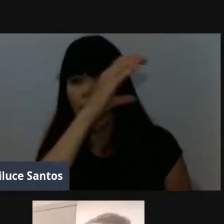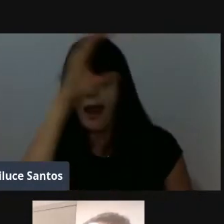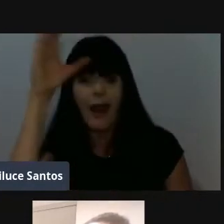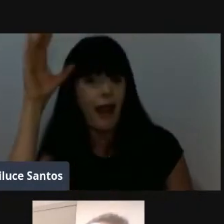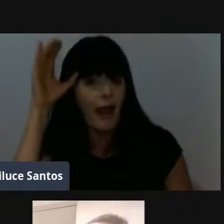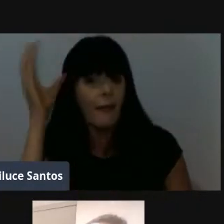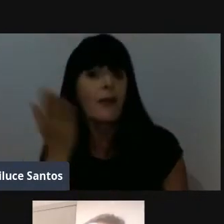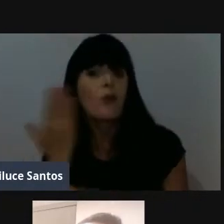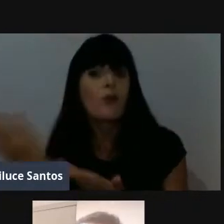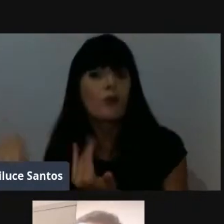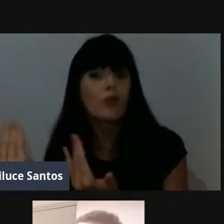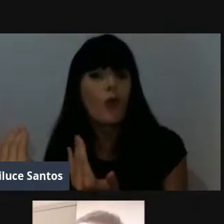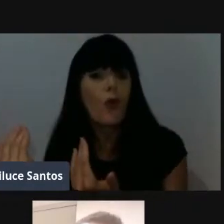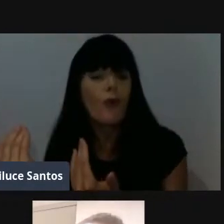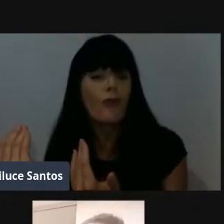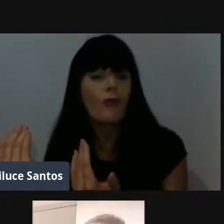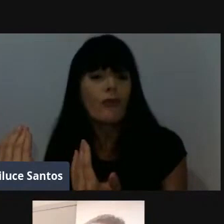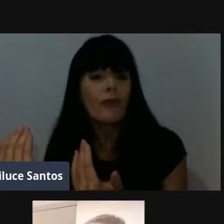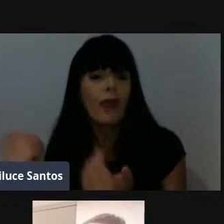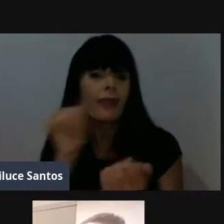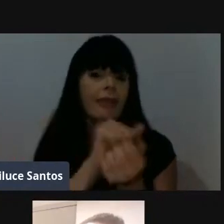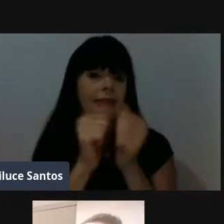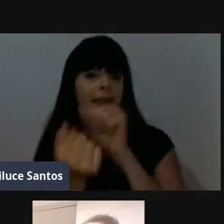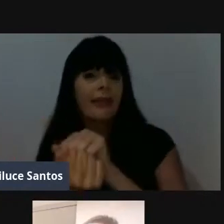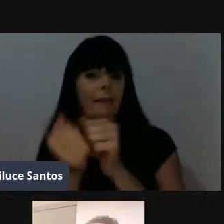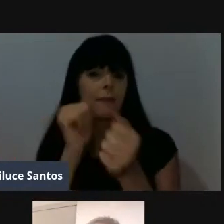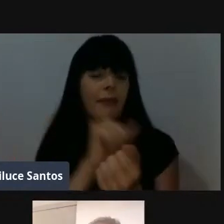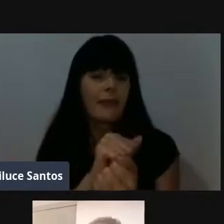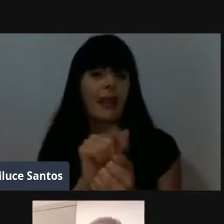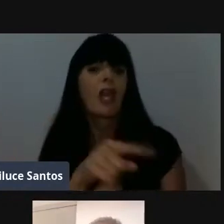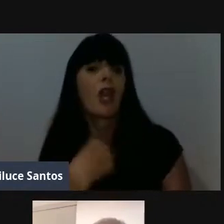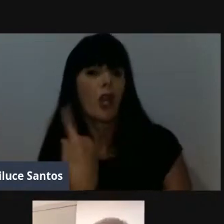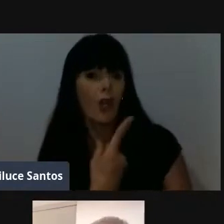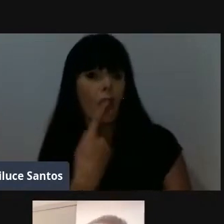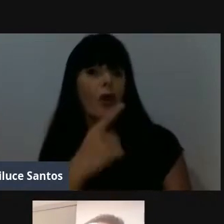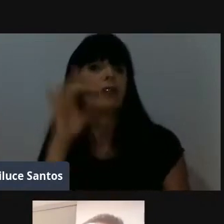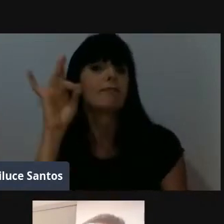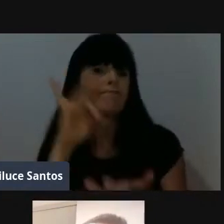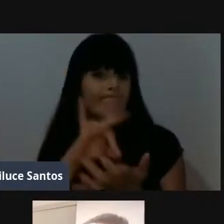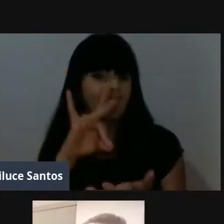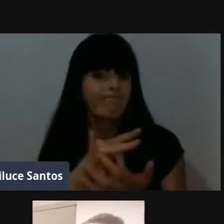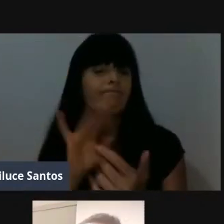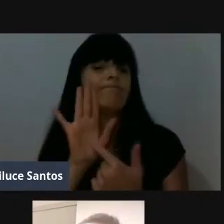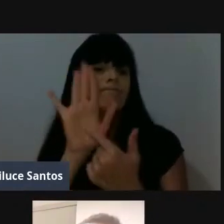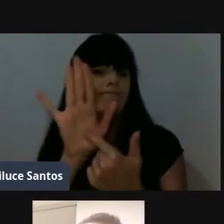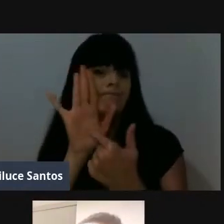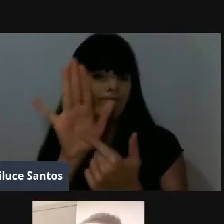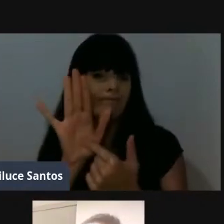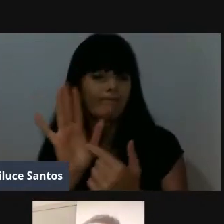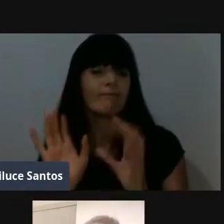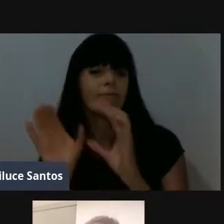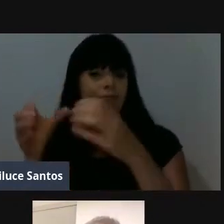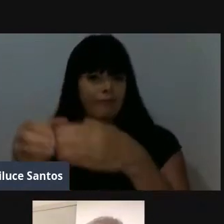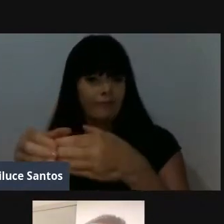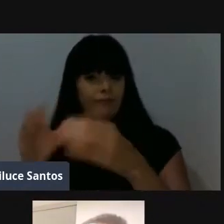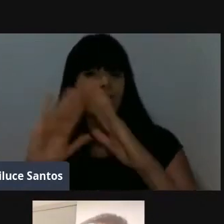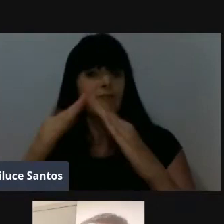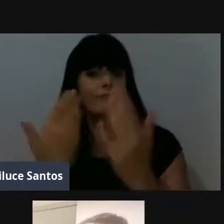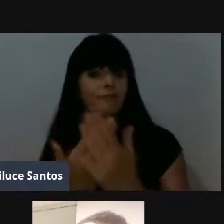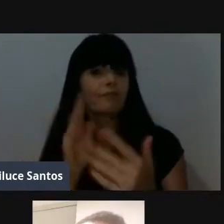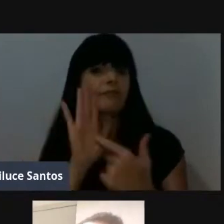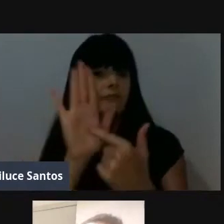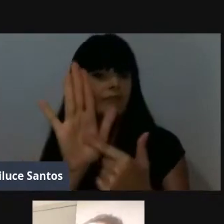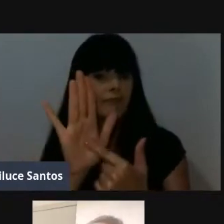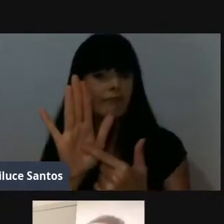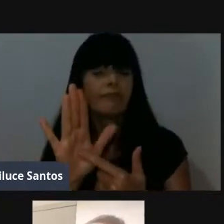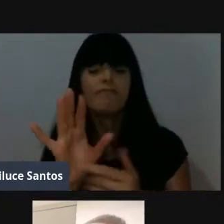conseguir adequar o projeto na nossa realidade, né, vou apresentar ele para a comunidade escolar, vou apresentar ele para vocês, vai ser um